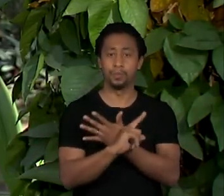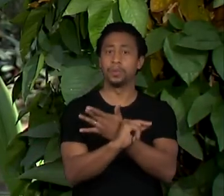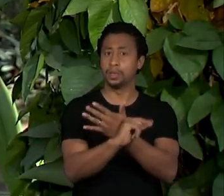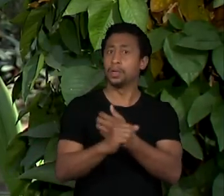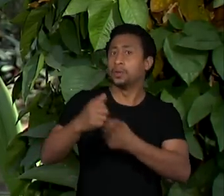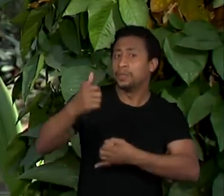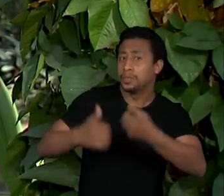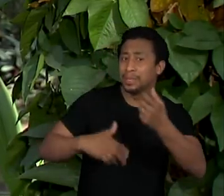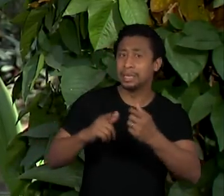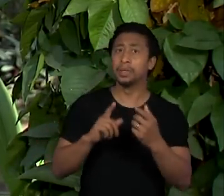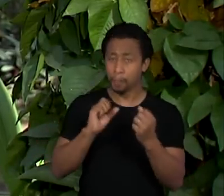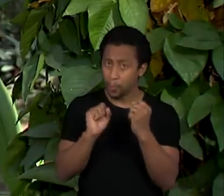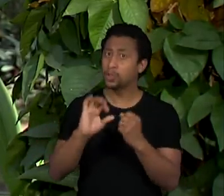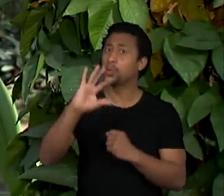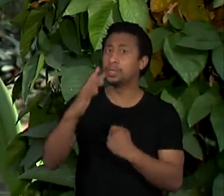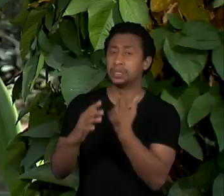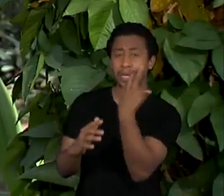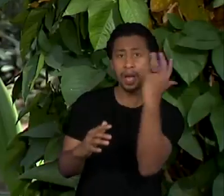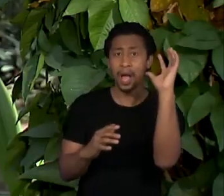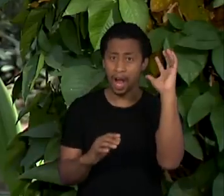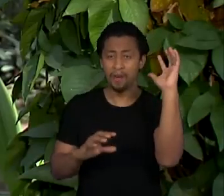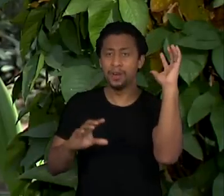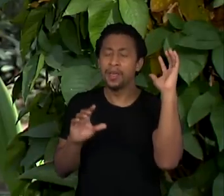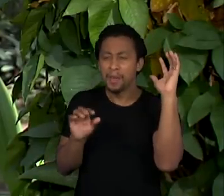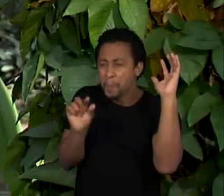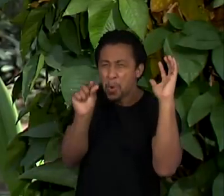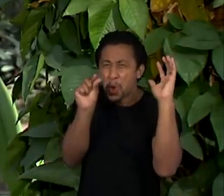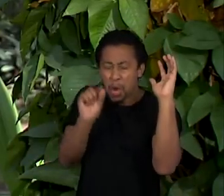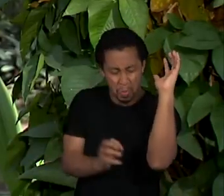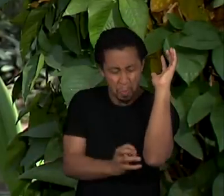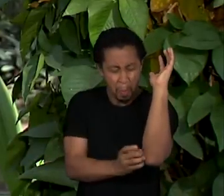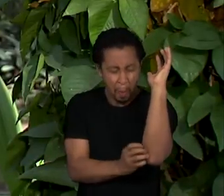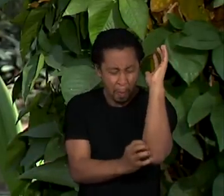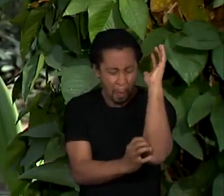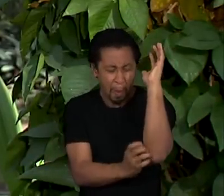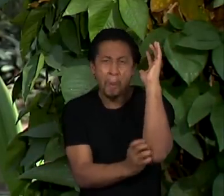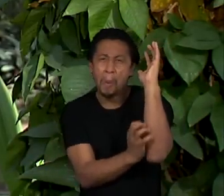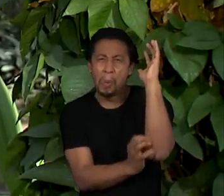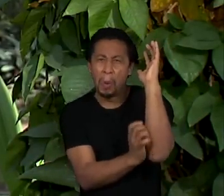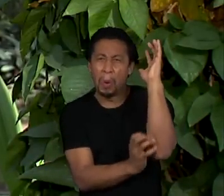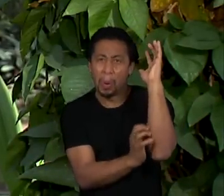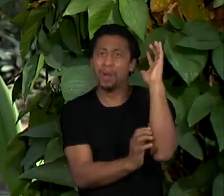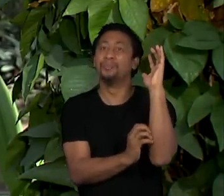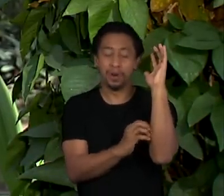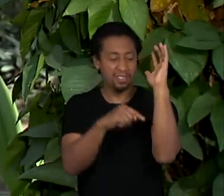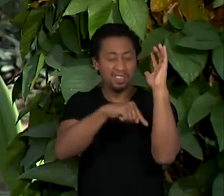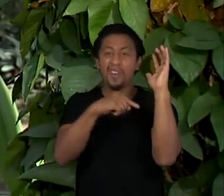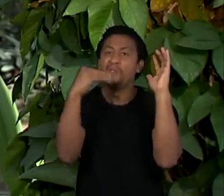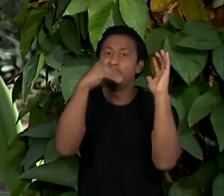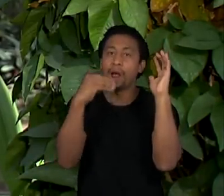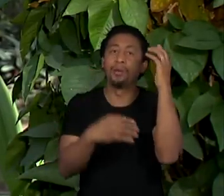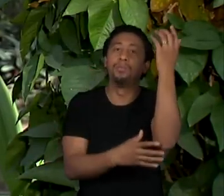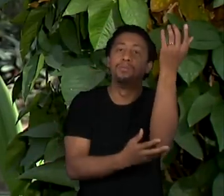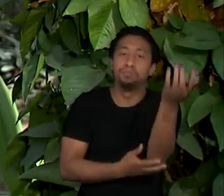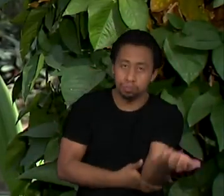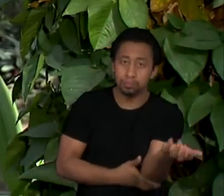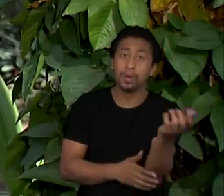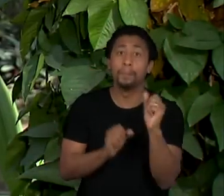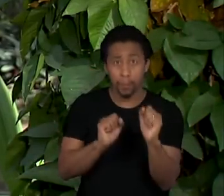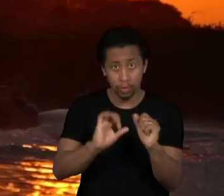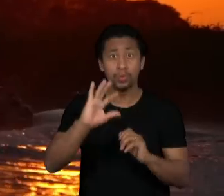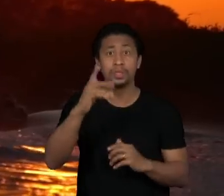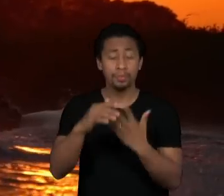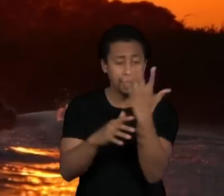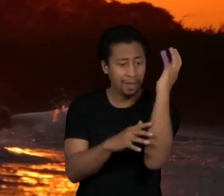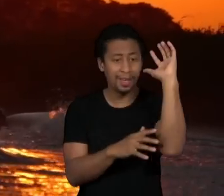comido por dentro, em consequência de projetos que colocam em risco uma das maiores áreas úmidas da Terra.